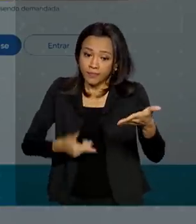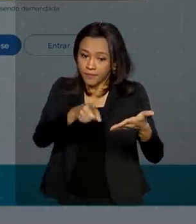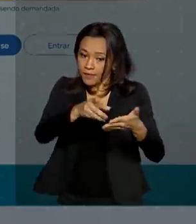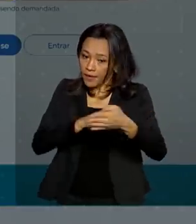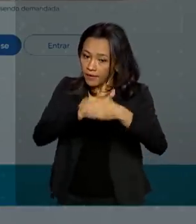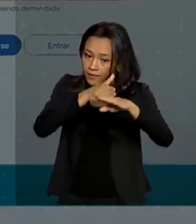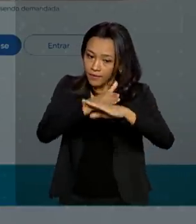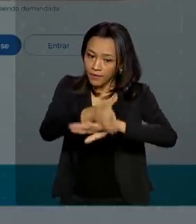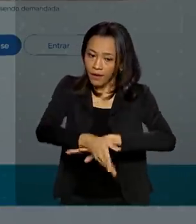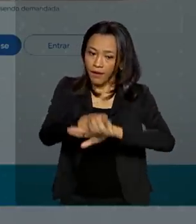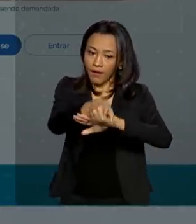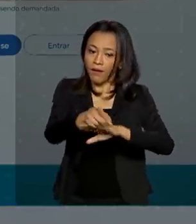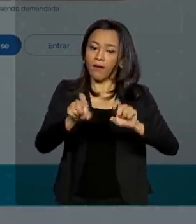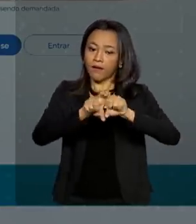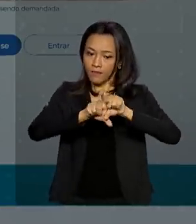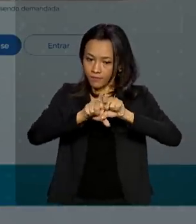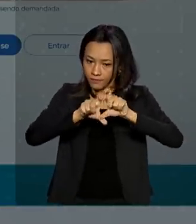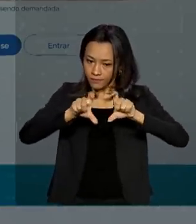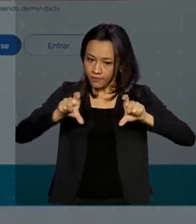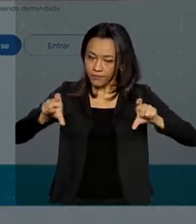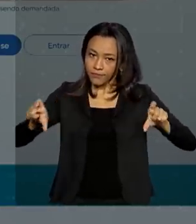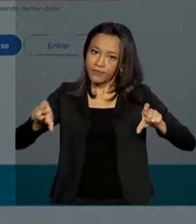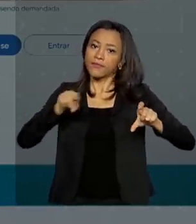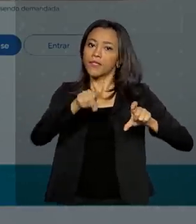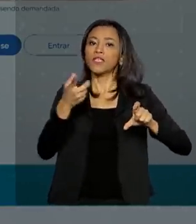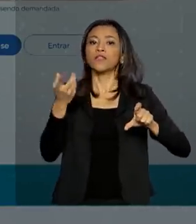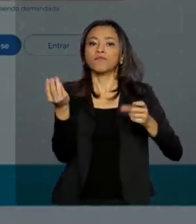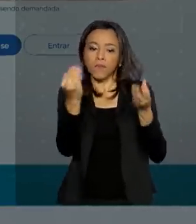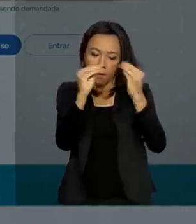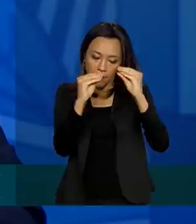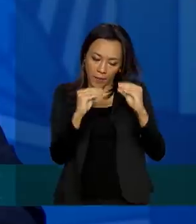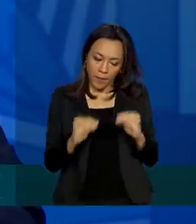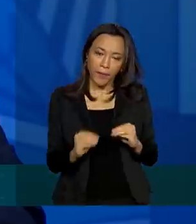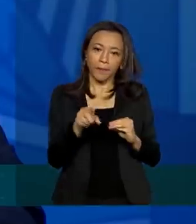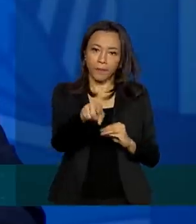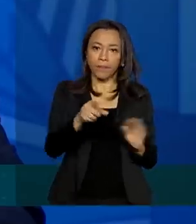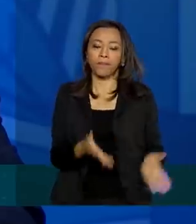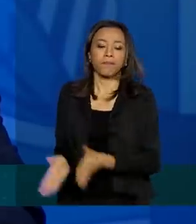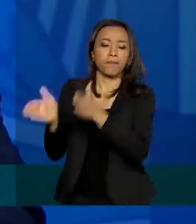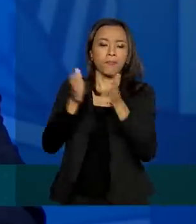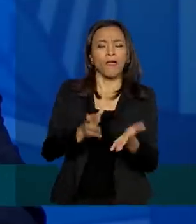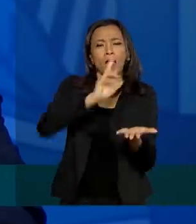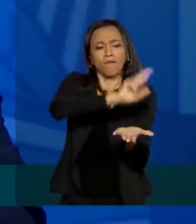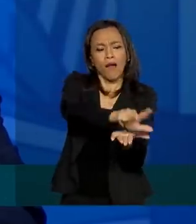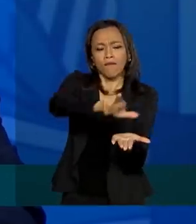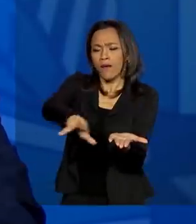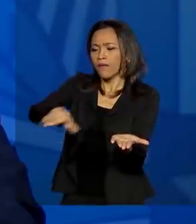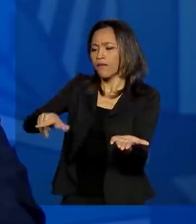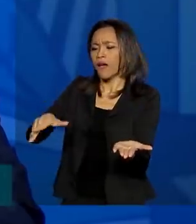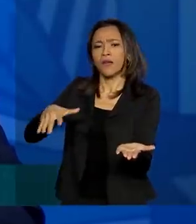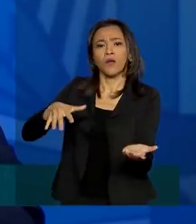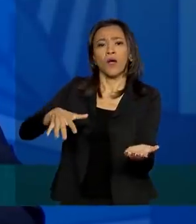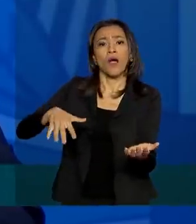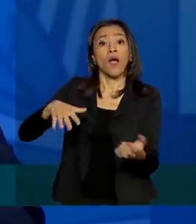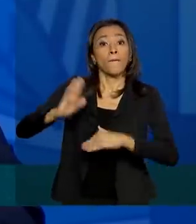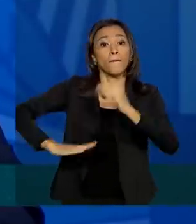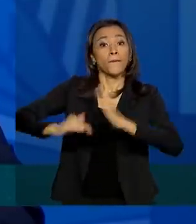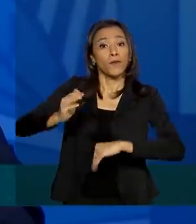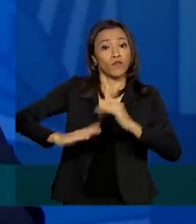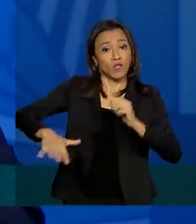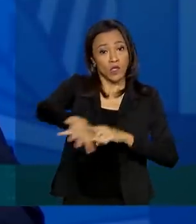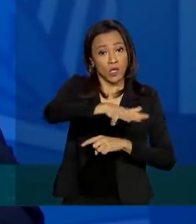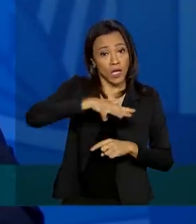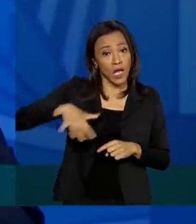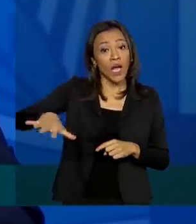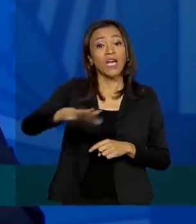.br barra todos por todos, barra Cine Saúde. Muitos profissionais têm, infelizmente, adoecido.